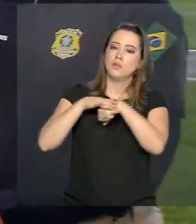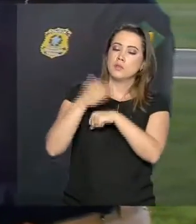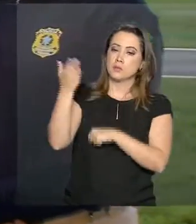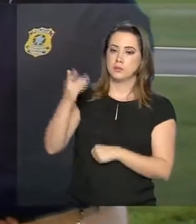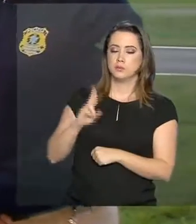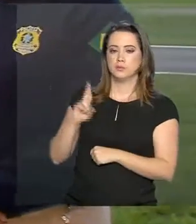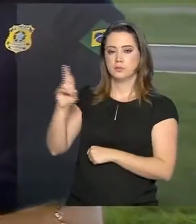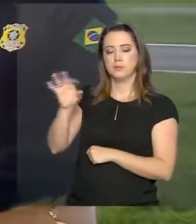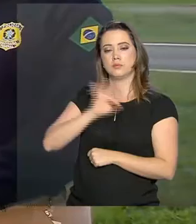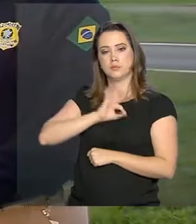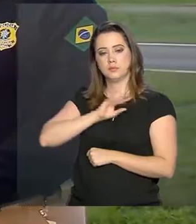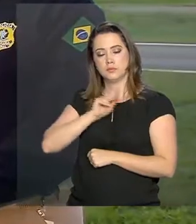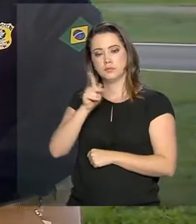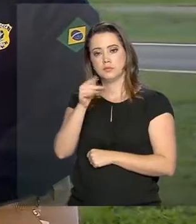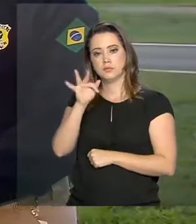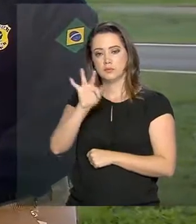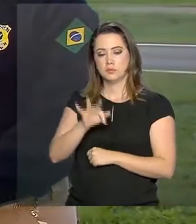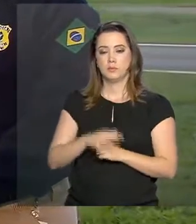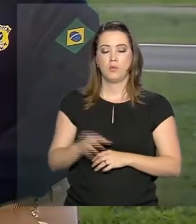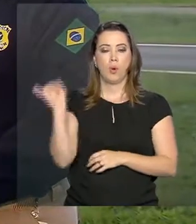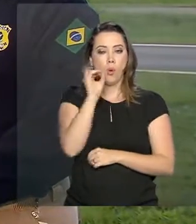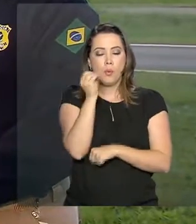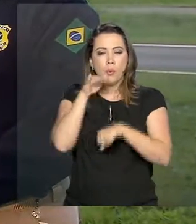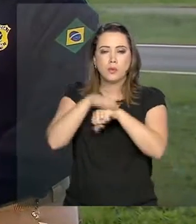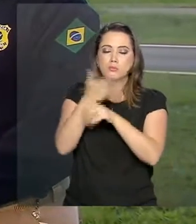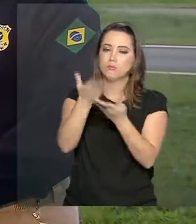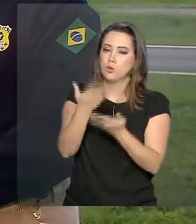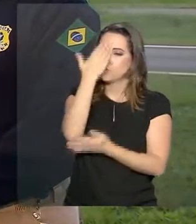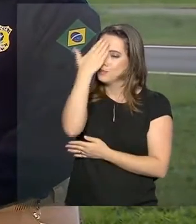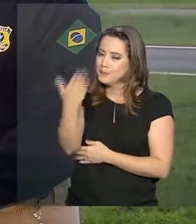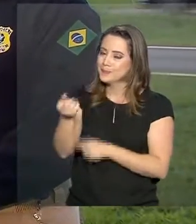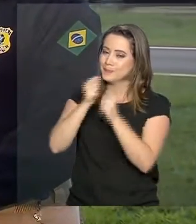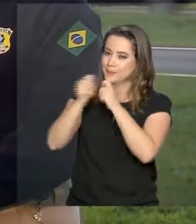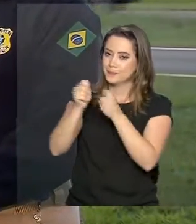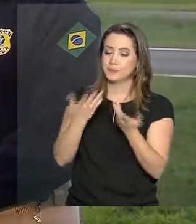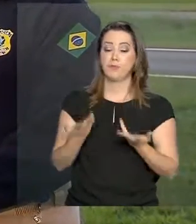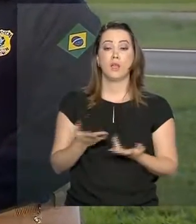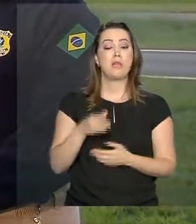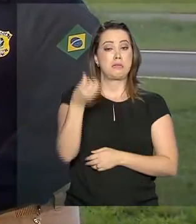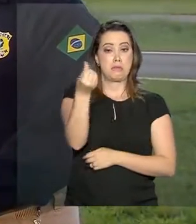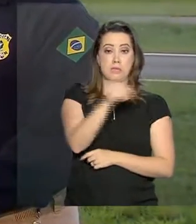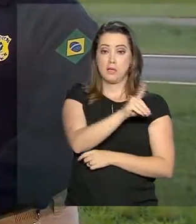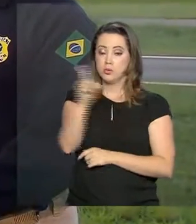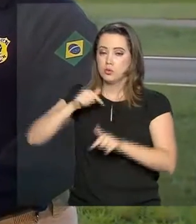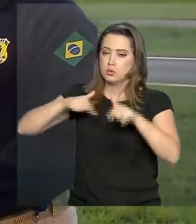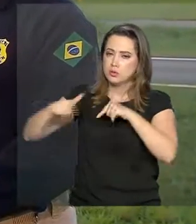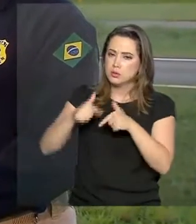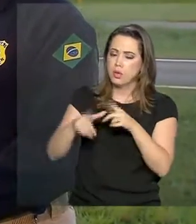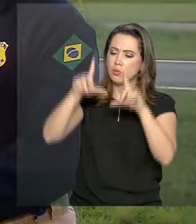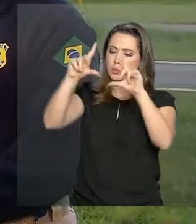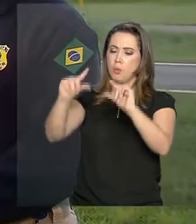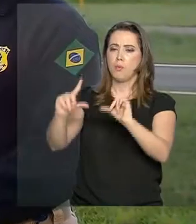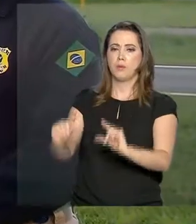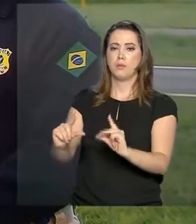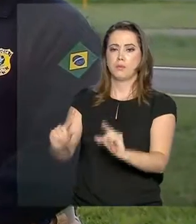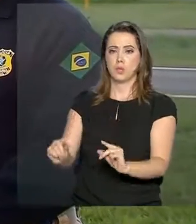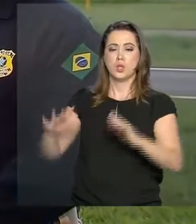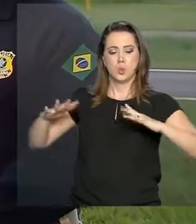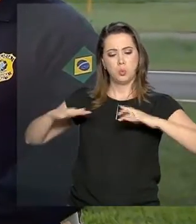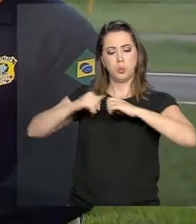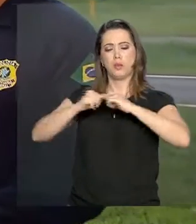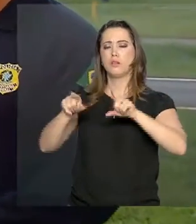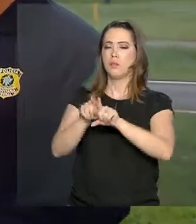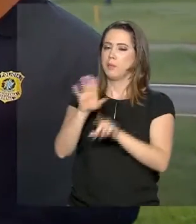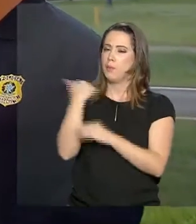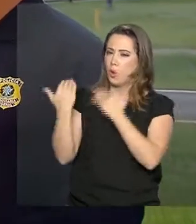Anderson Podes. Boa noite, Anderson. Obrigado pela entrevista. Foram seis dias de operação e quedas significativas no número de acidentes e